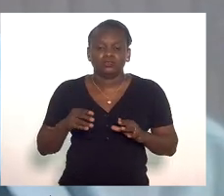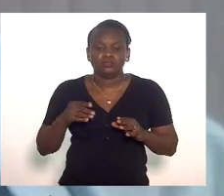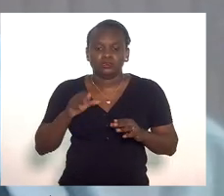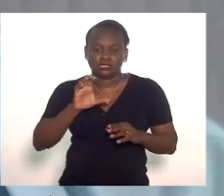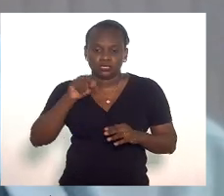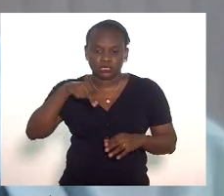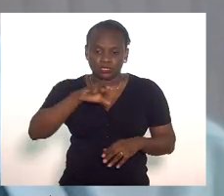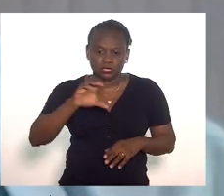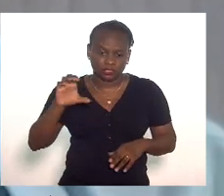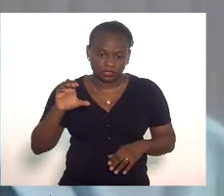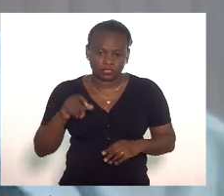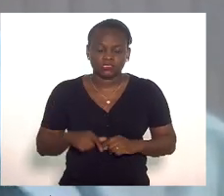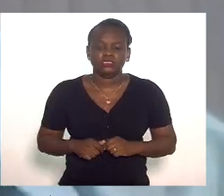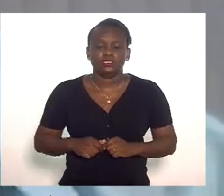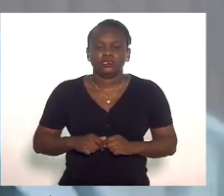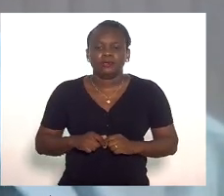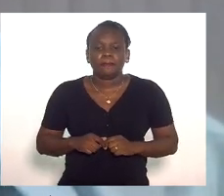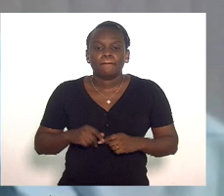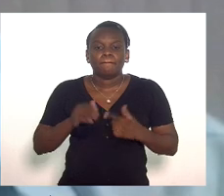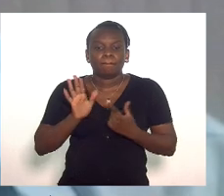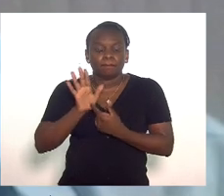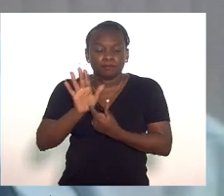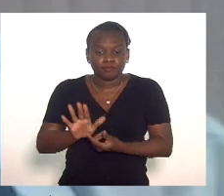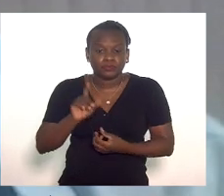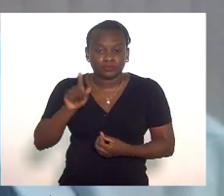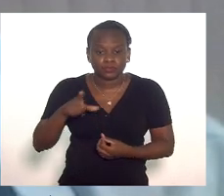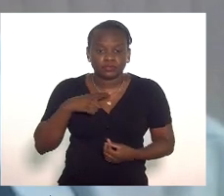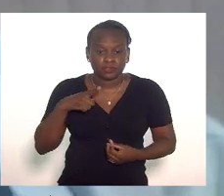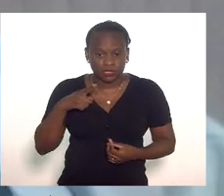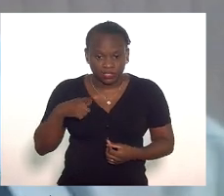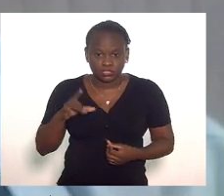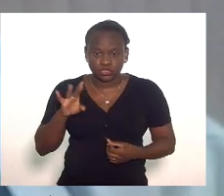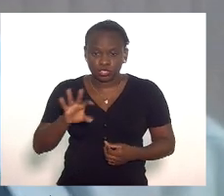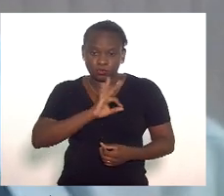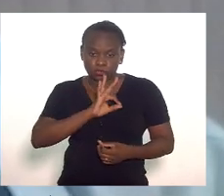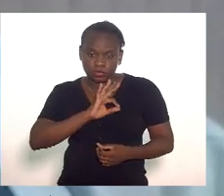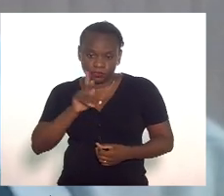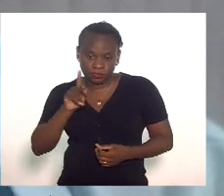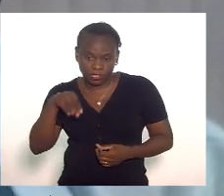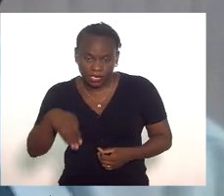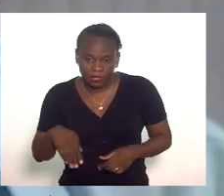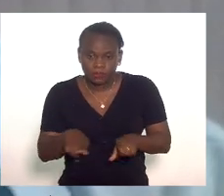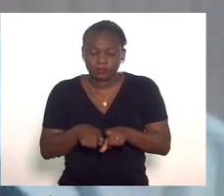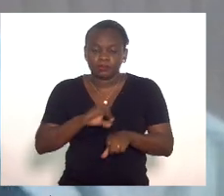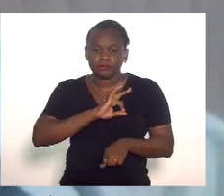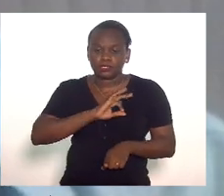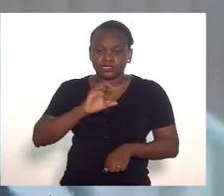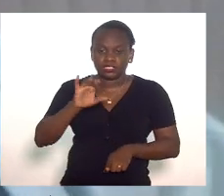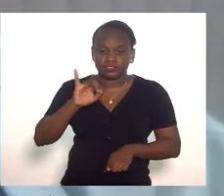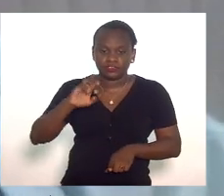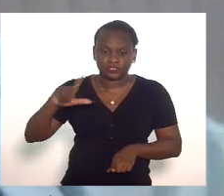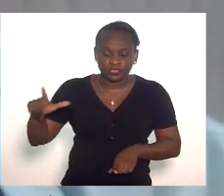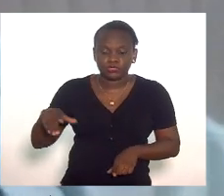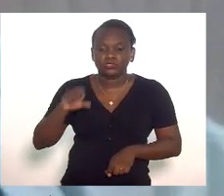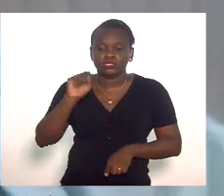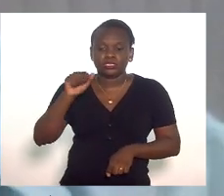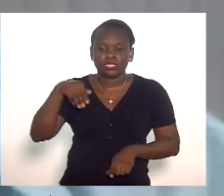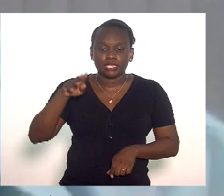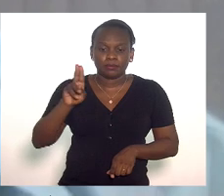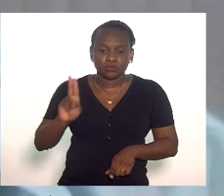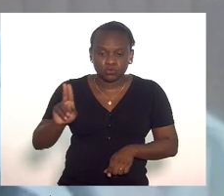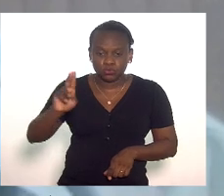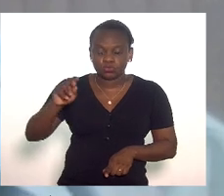CICC mostrando que ali tinha não só a polícia militar a defesa civil o SAMU da capital